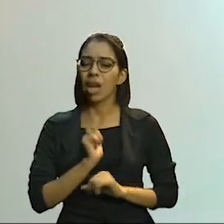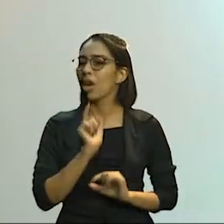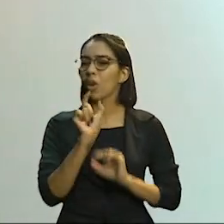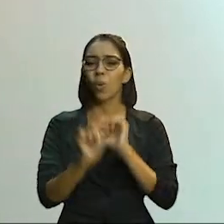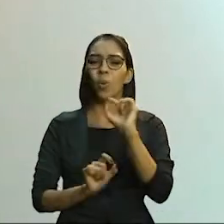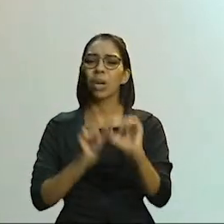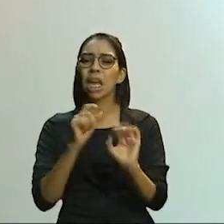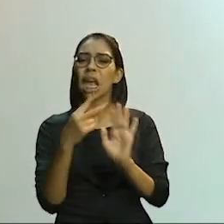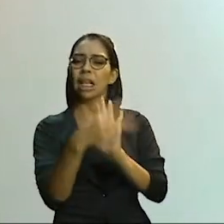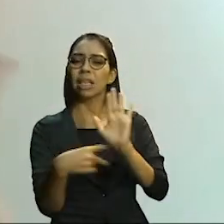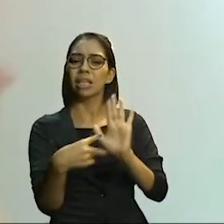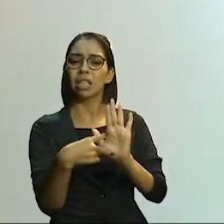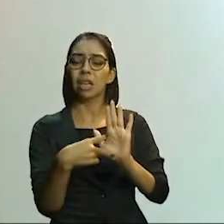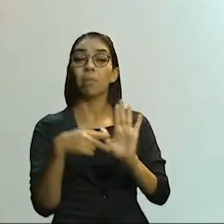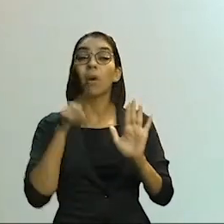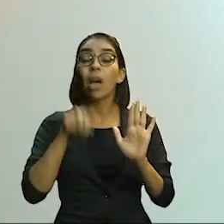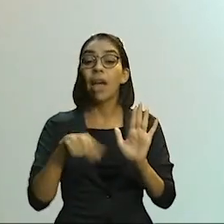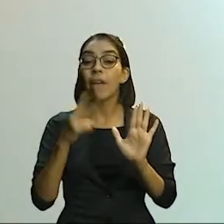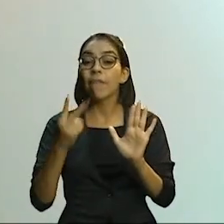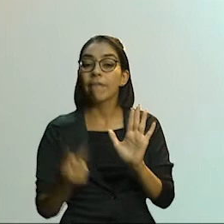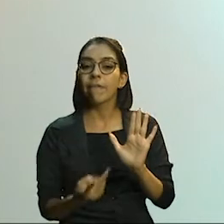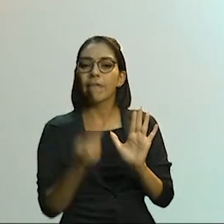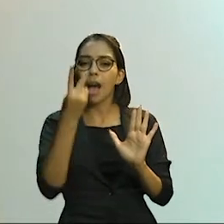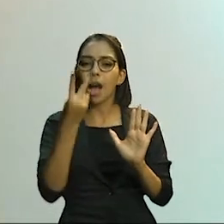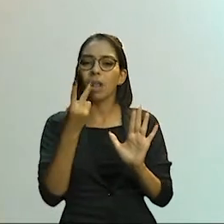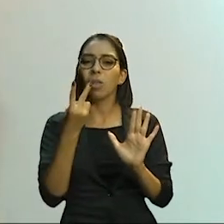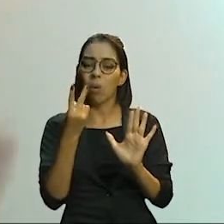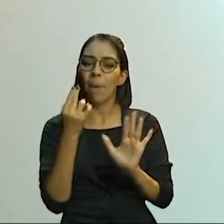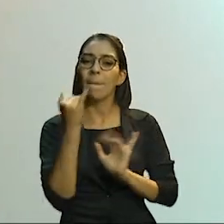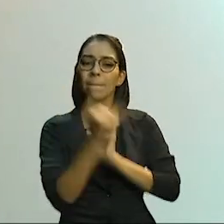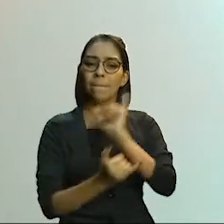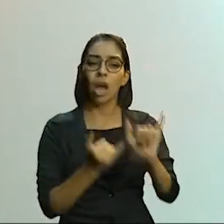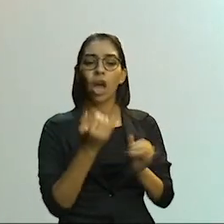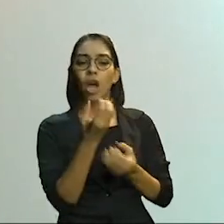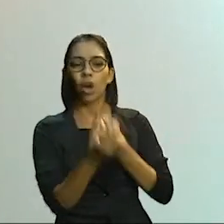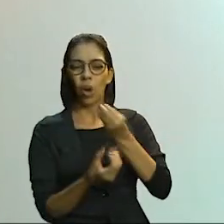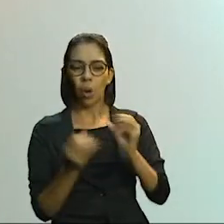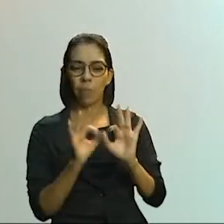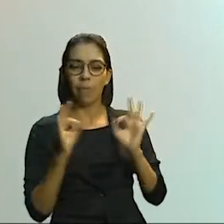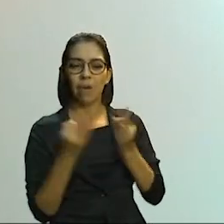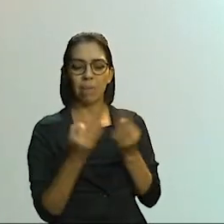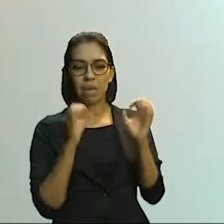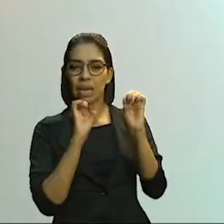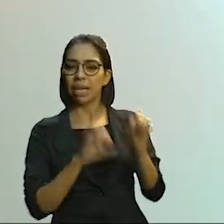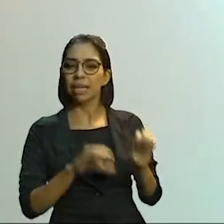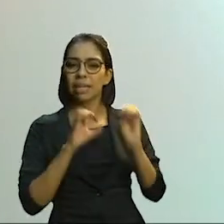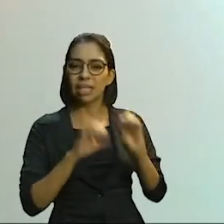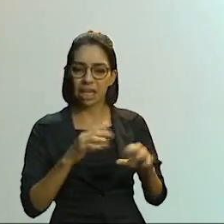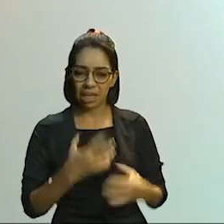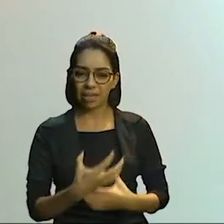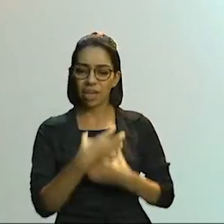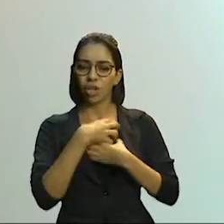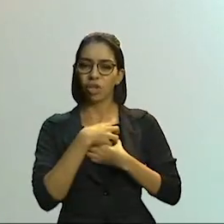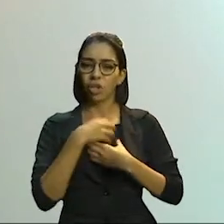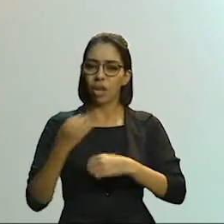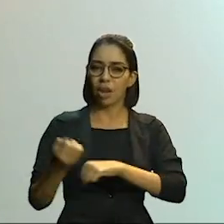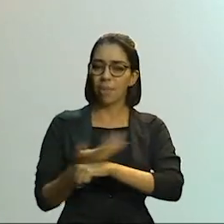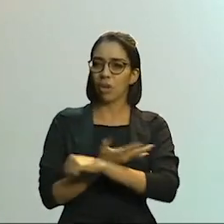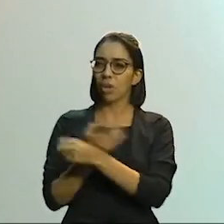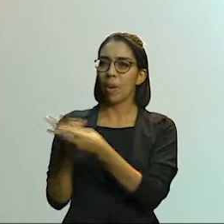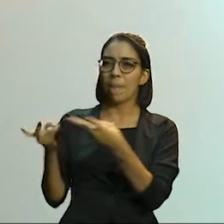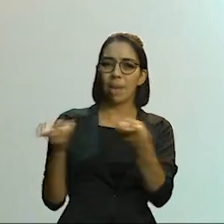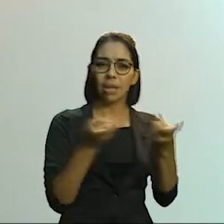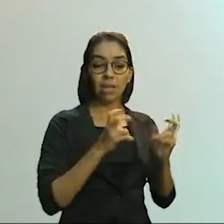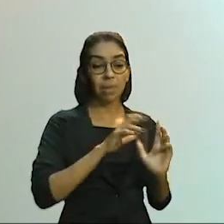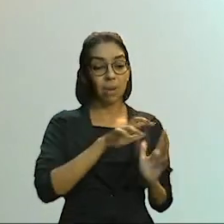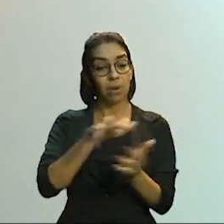simbólicos, eu falo dos valores, da forma como eles são criados, de como são ensinados a sentir, perceber e agir no